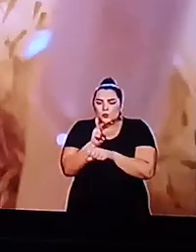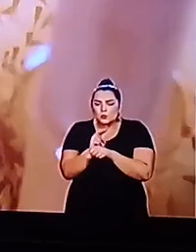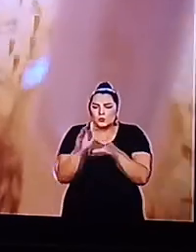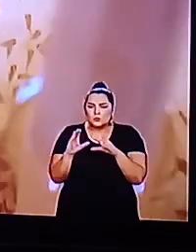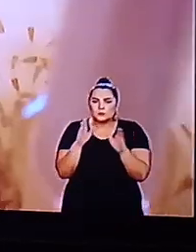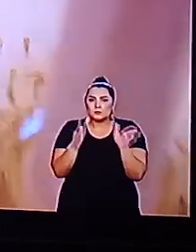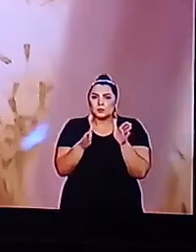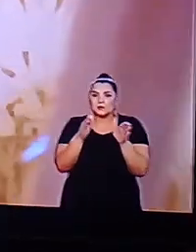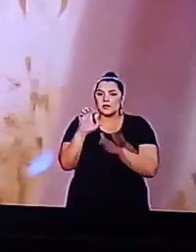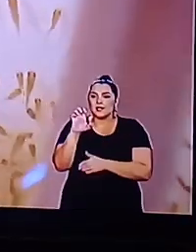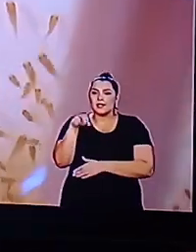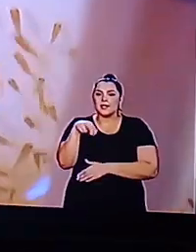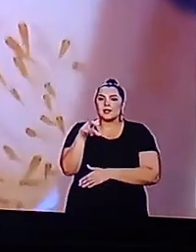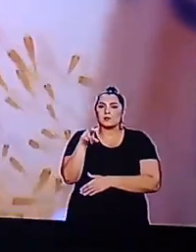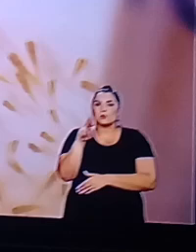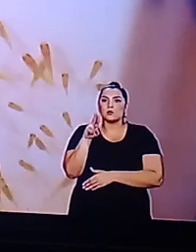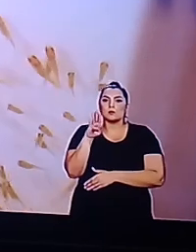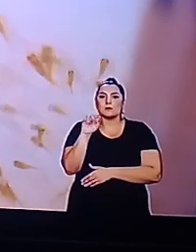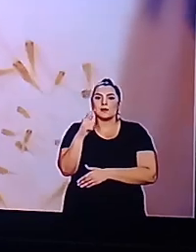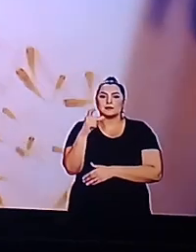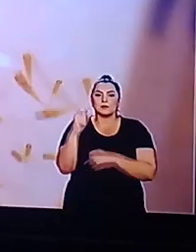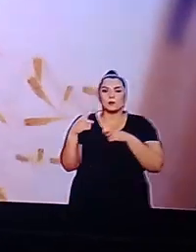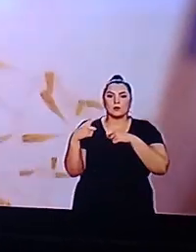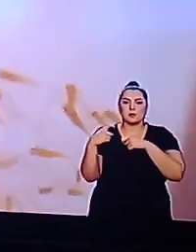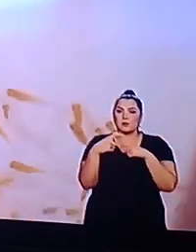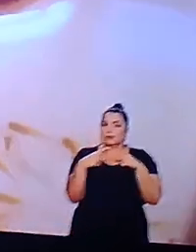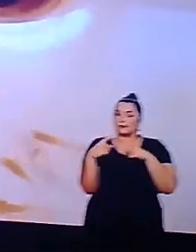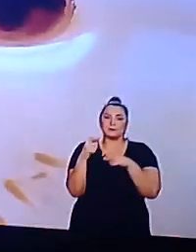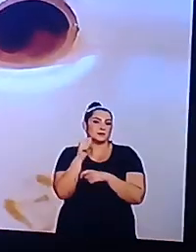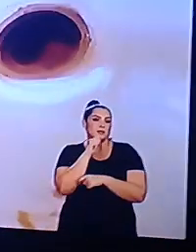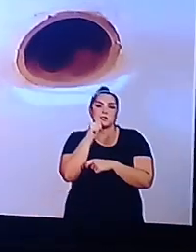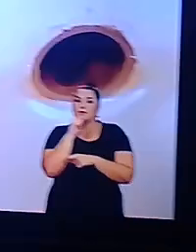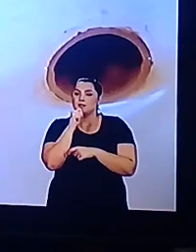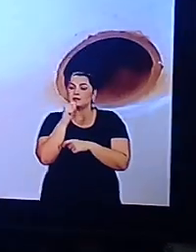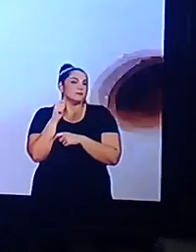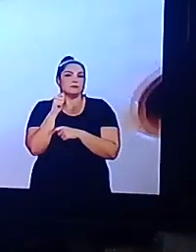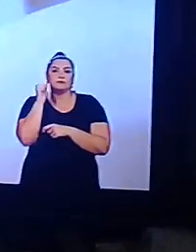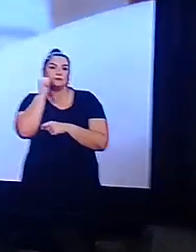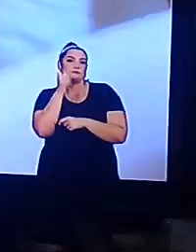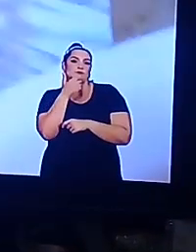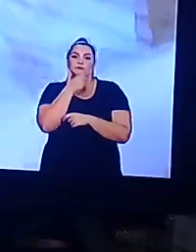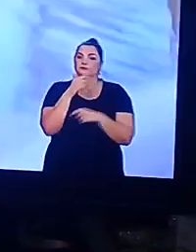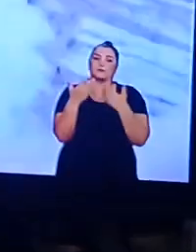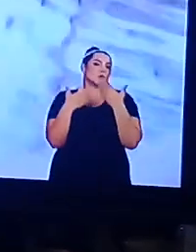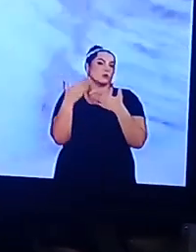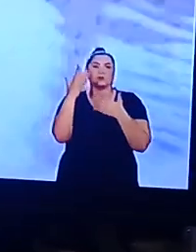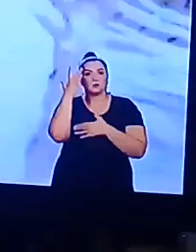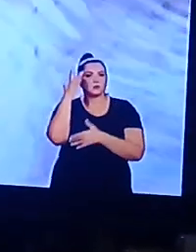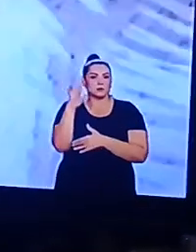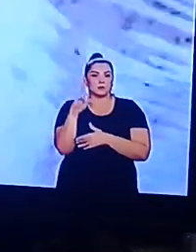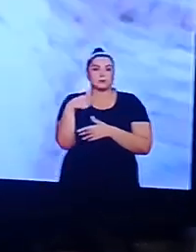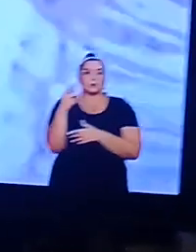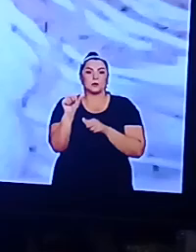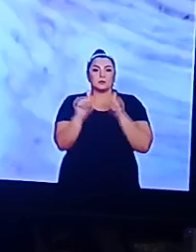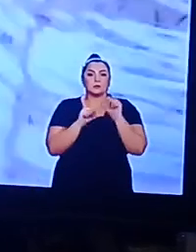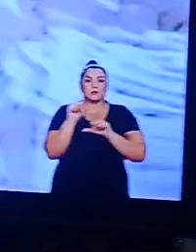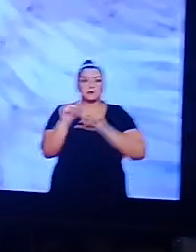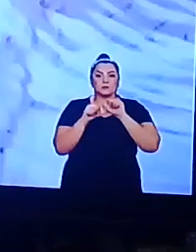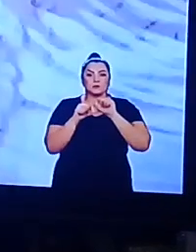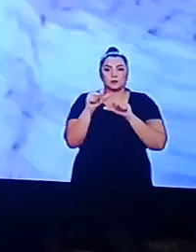Que as doenças São dores Assim como Tá lá no animal Também Né